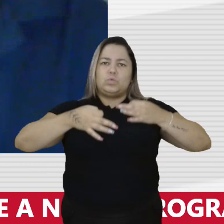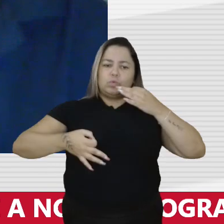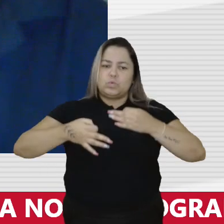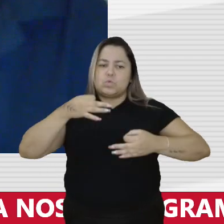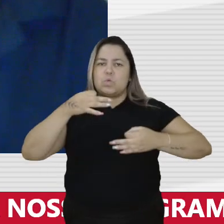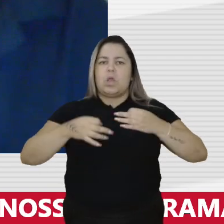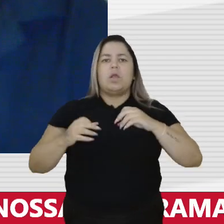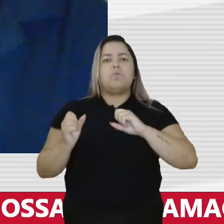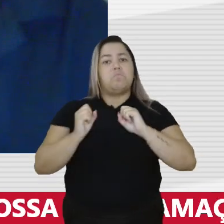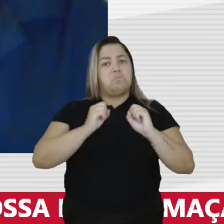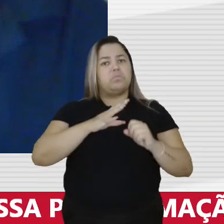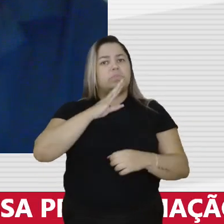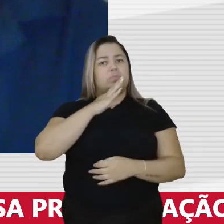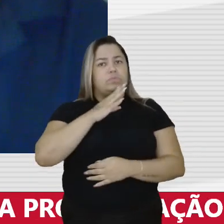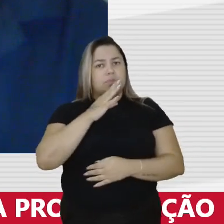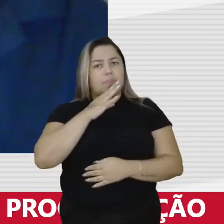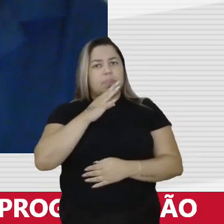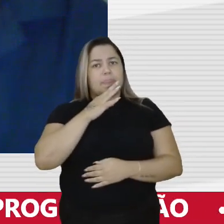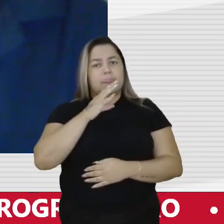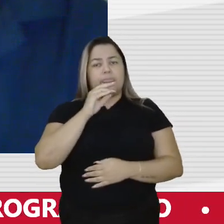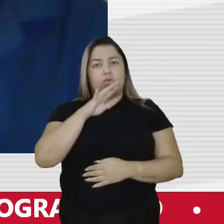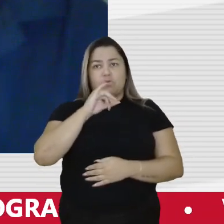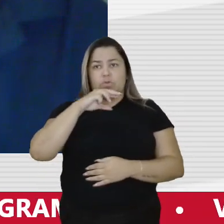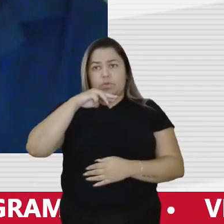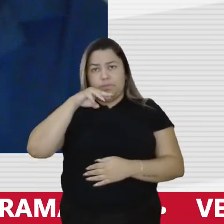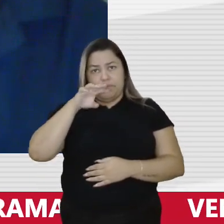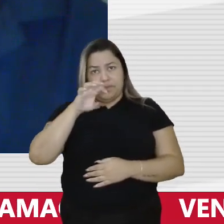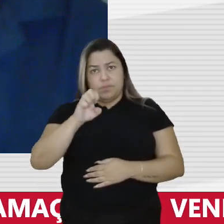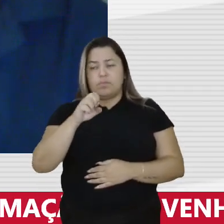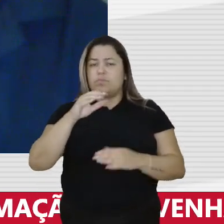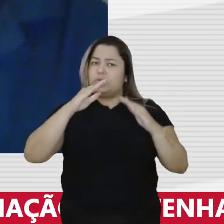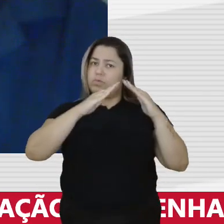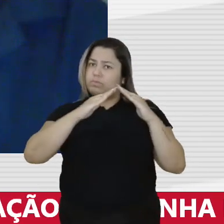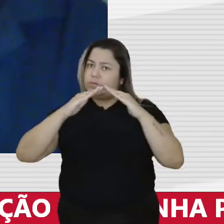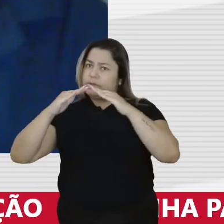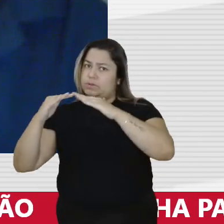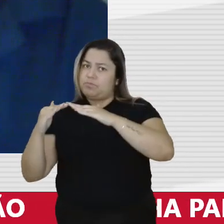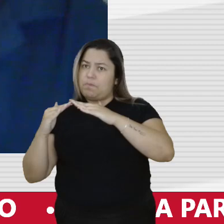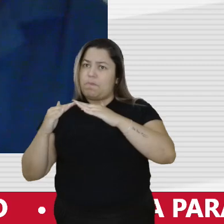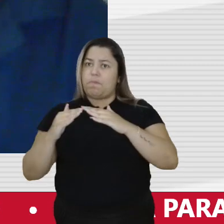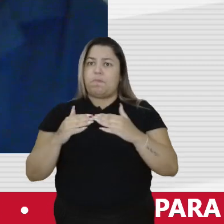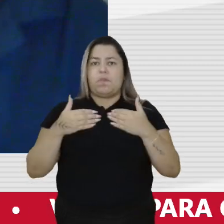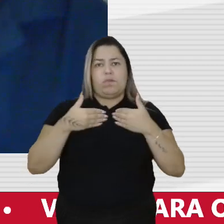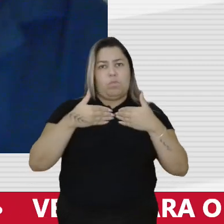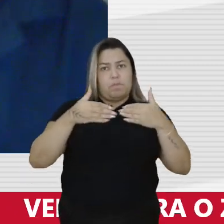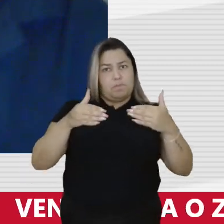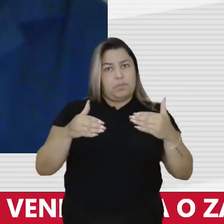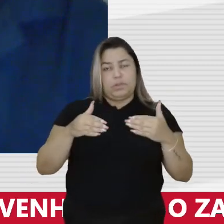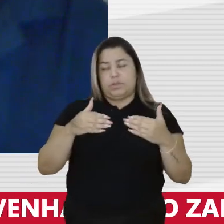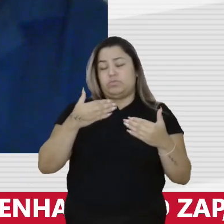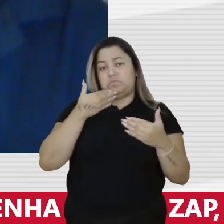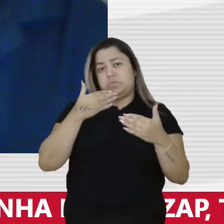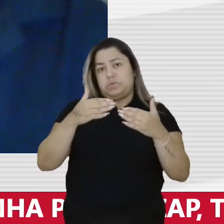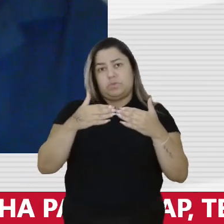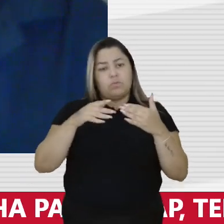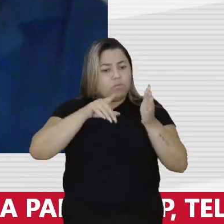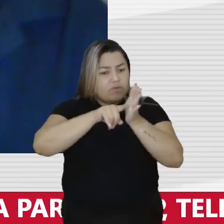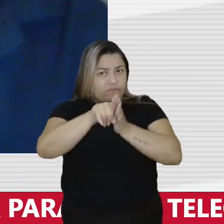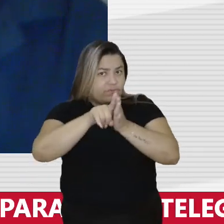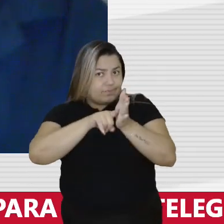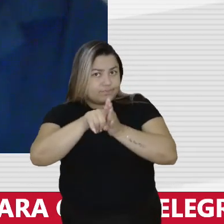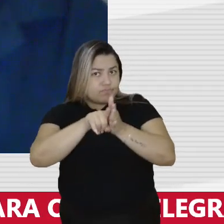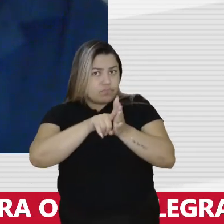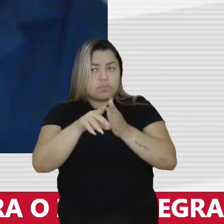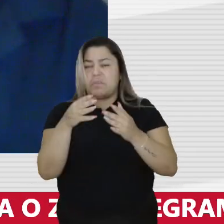tomar conhecimento de um crime e fazer um comentário para o seu vizinho e não pedir a abertura de um inquérito e não investigar